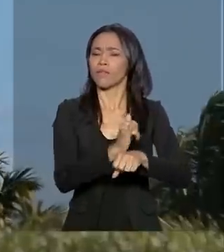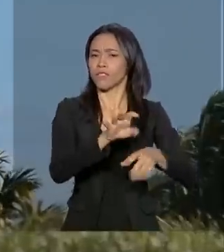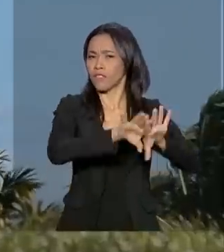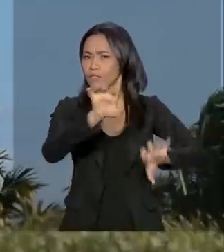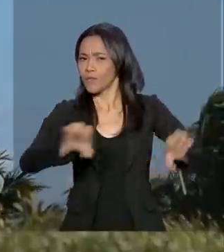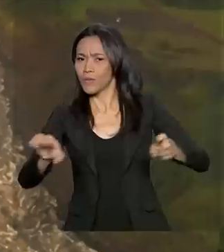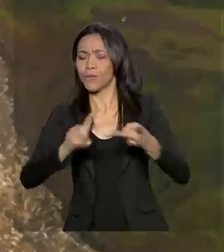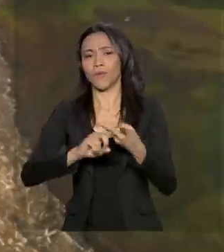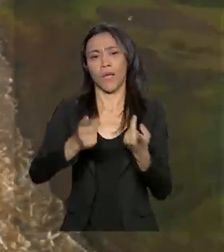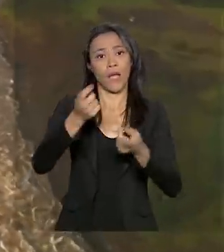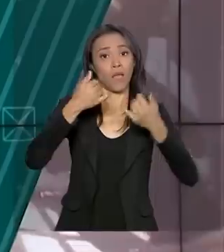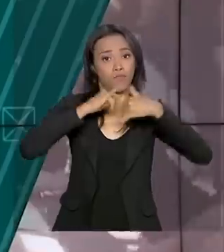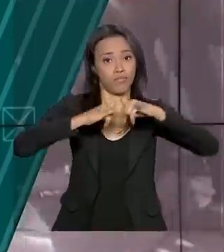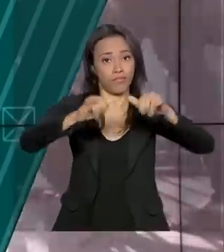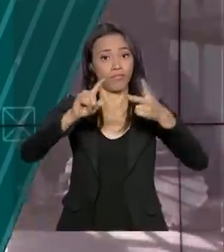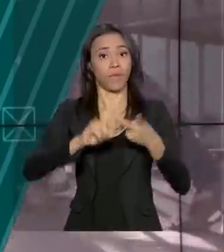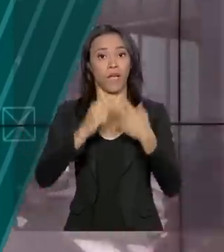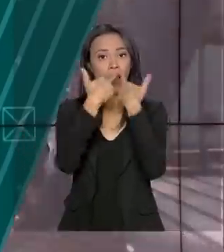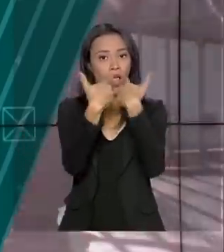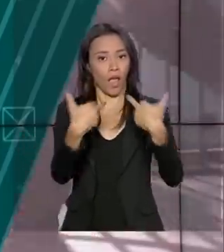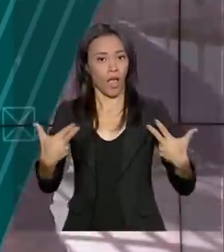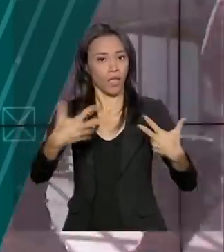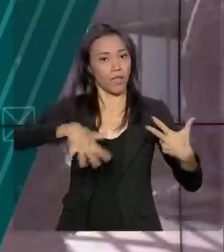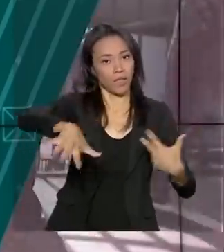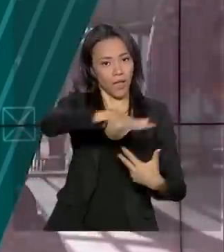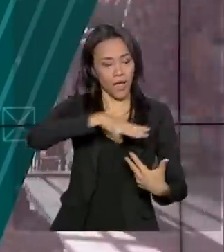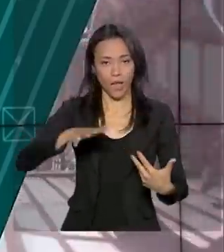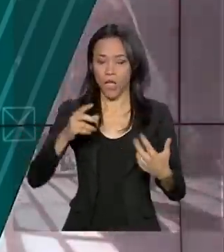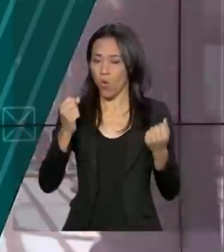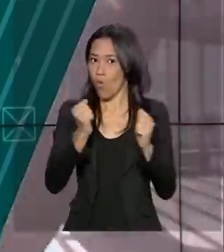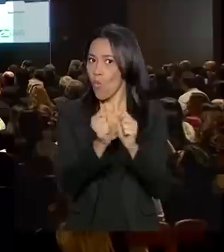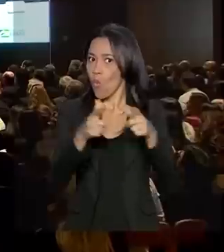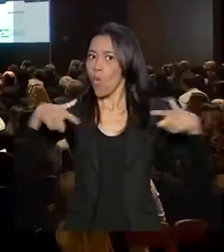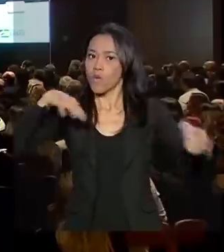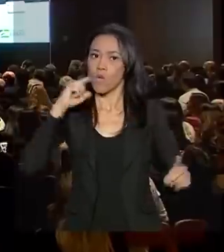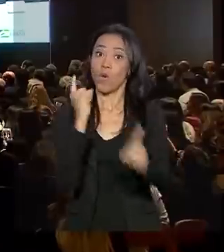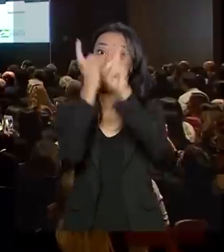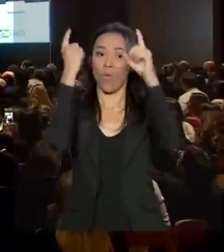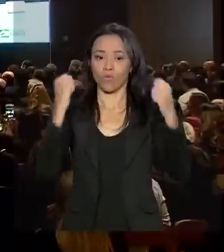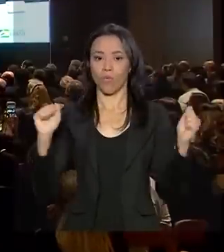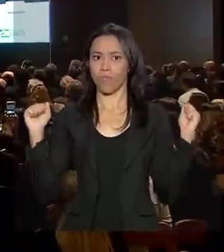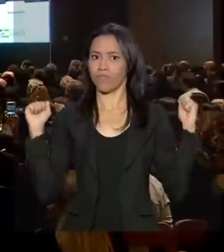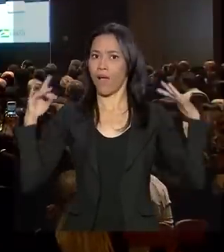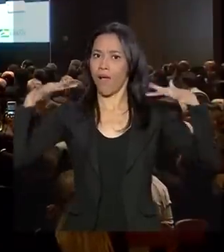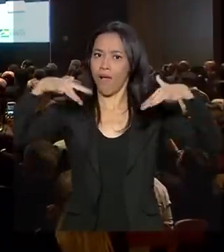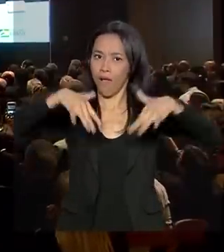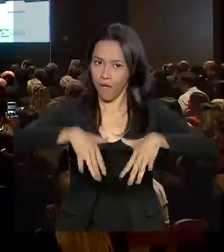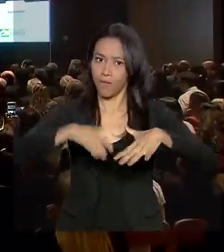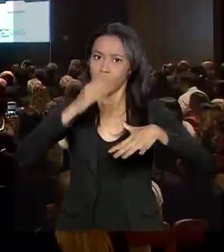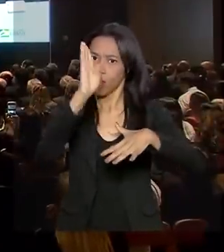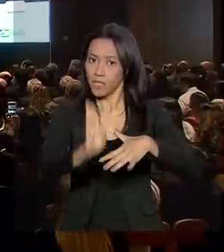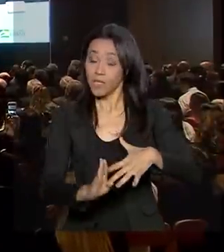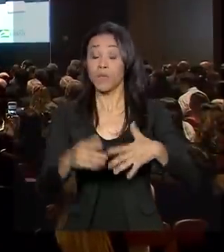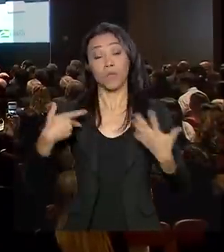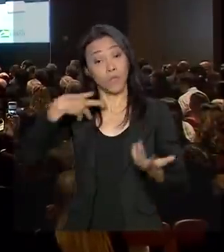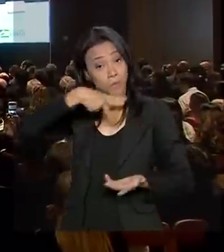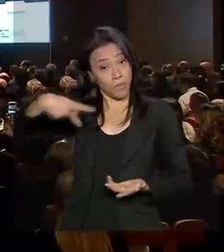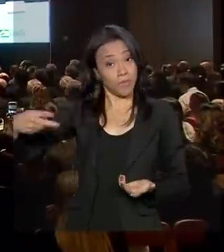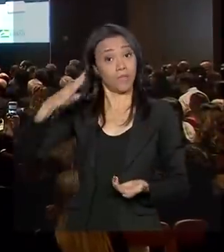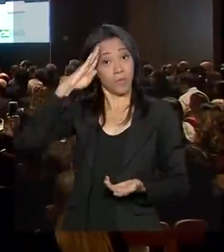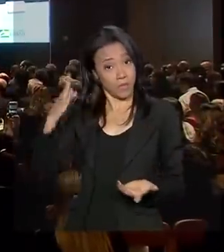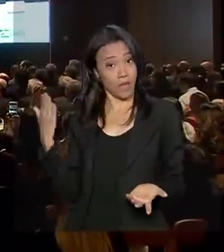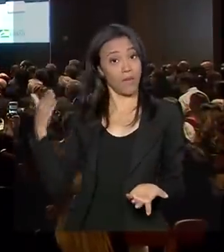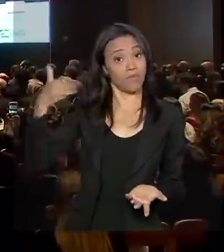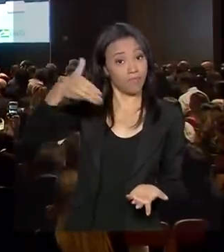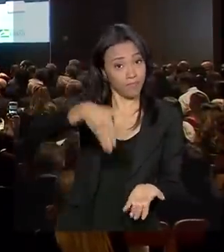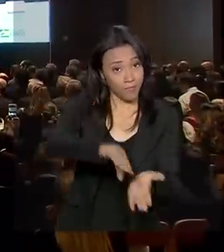agronegócio e inovação. É o maior evento para a atração de investimentos do Brasil e o presidente Jair Bolsonaro já está